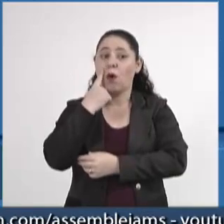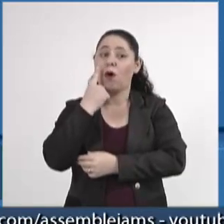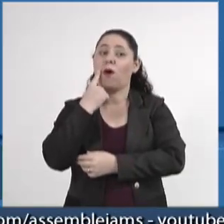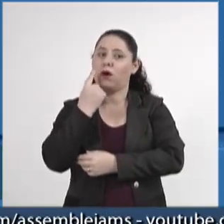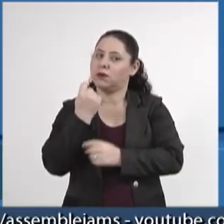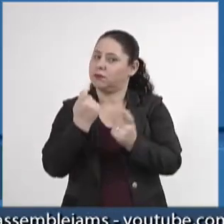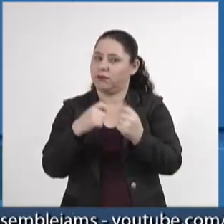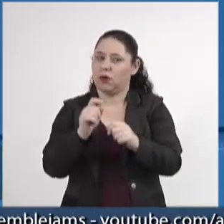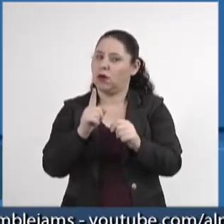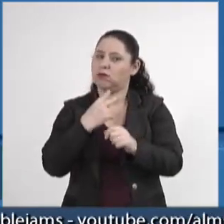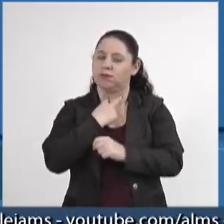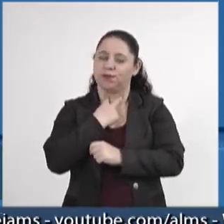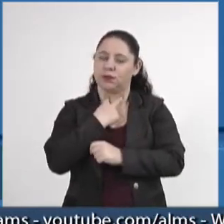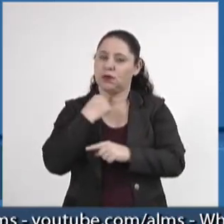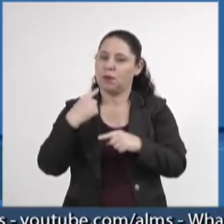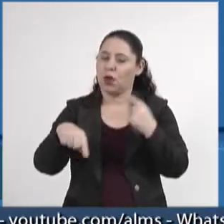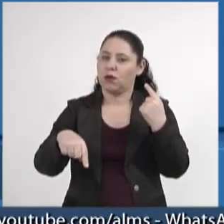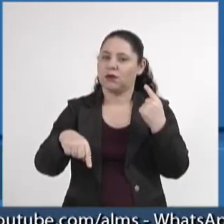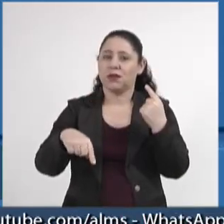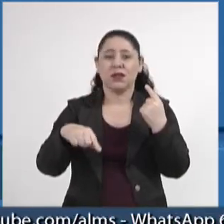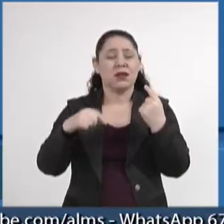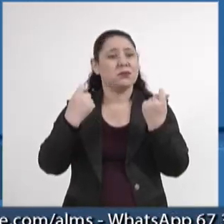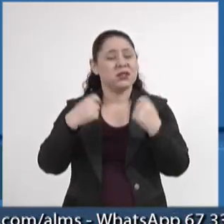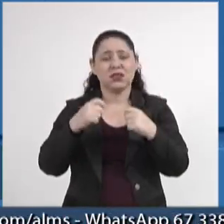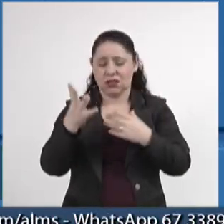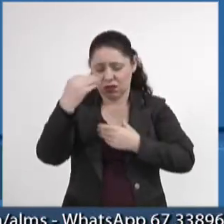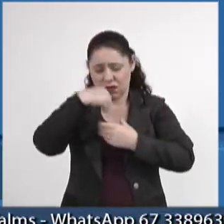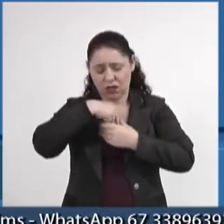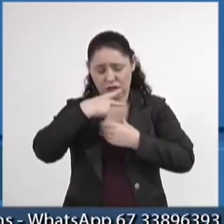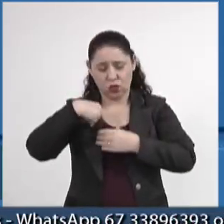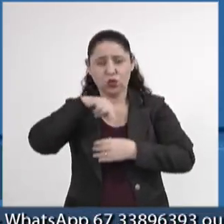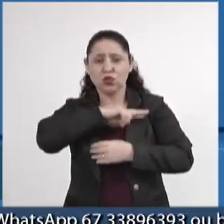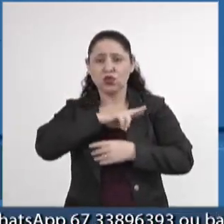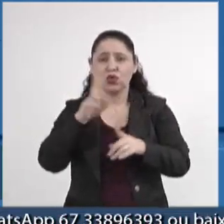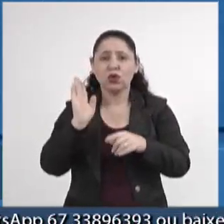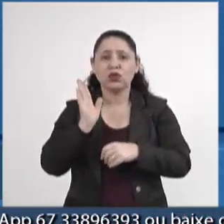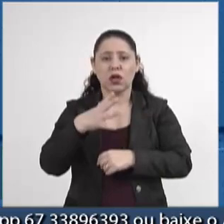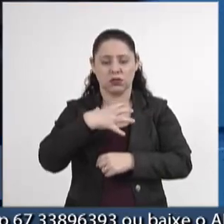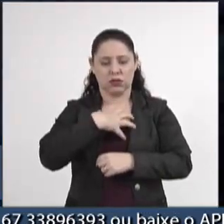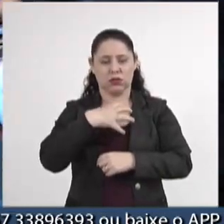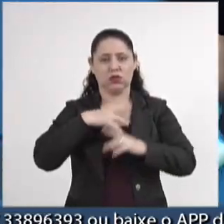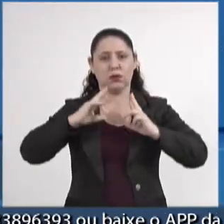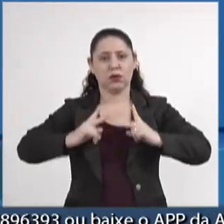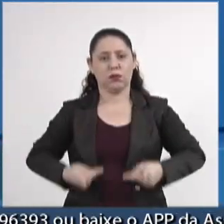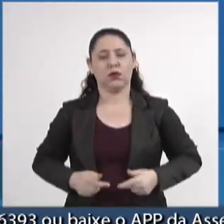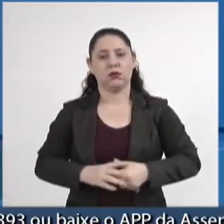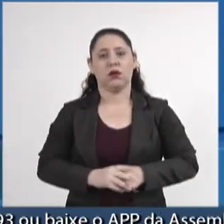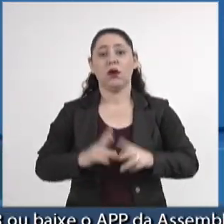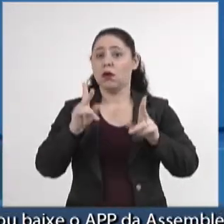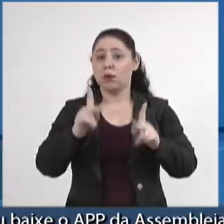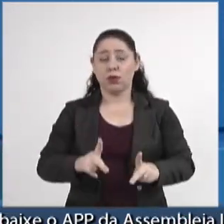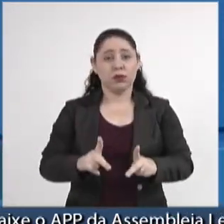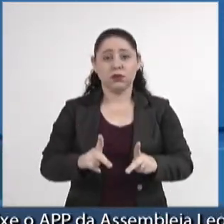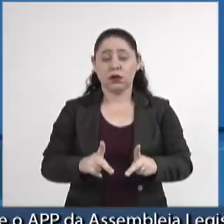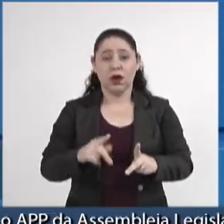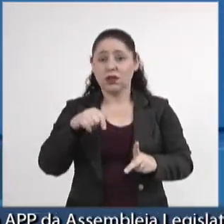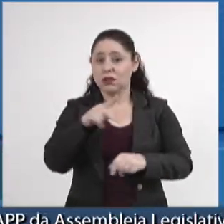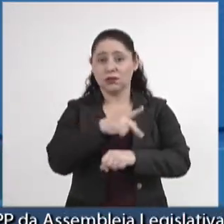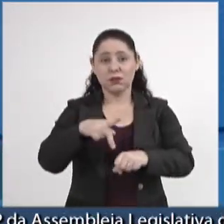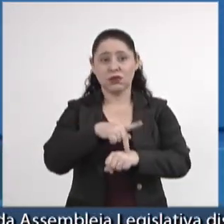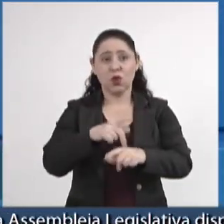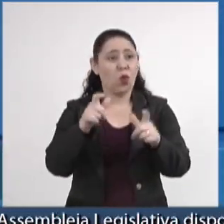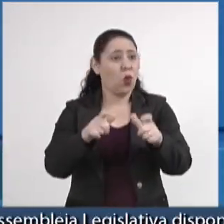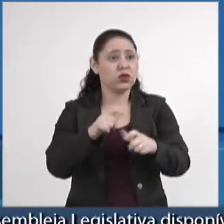não devemos fazer isso. Isso deveria estar intrínseco no sentimento humano, numa população, principalmente no Brasil,